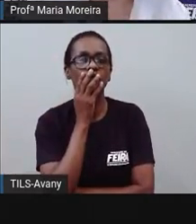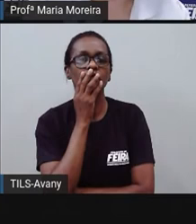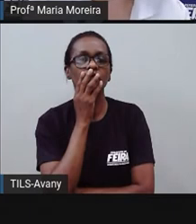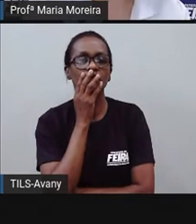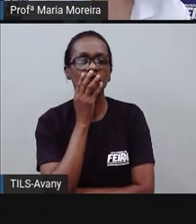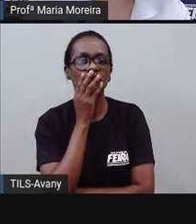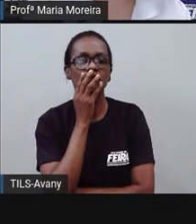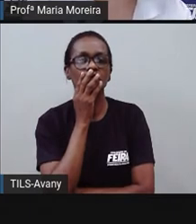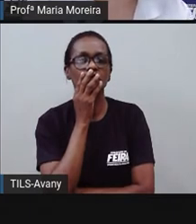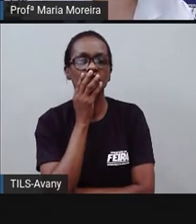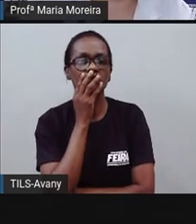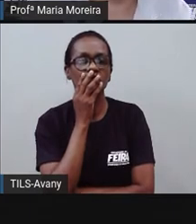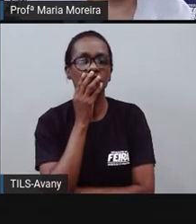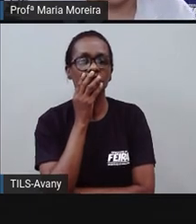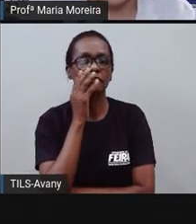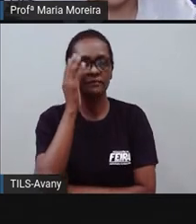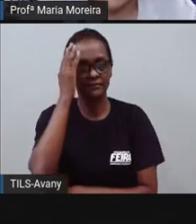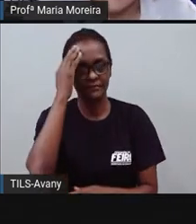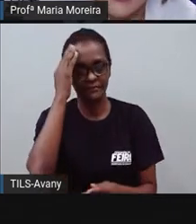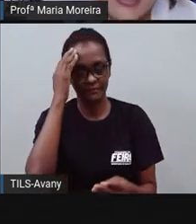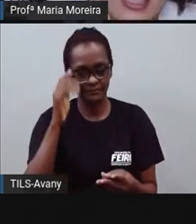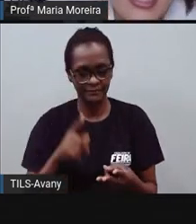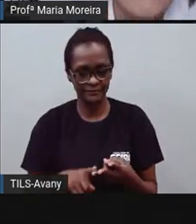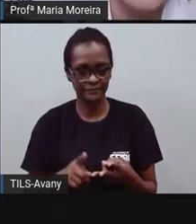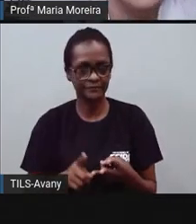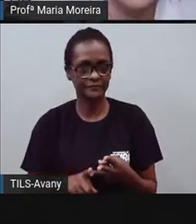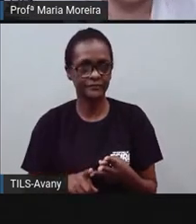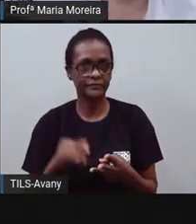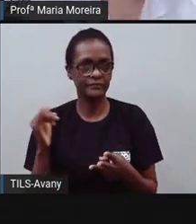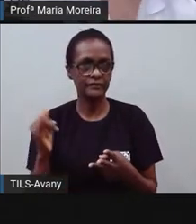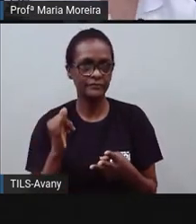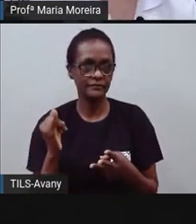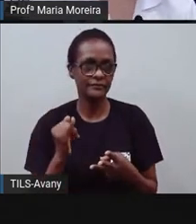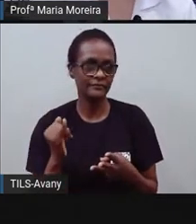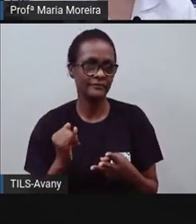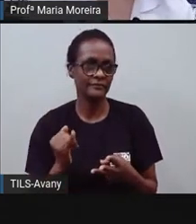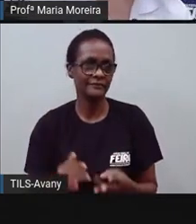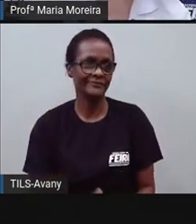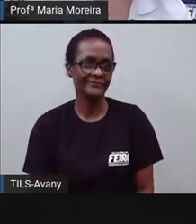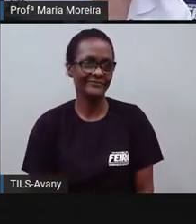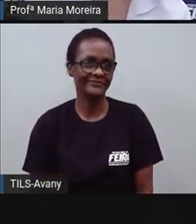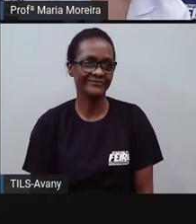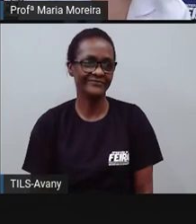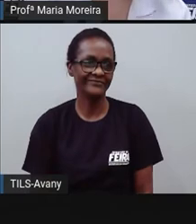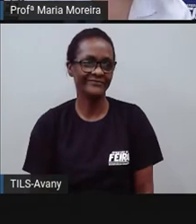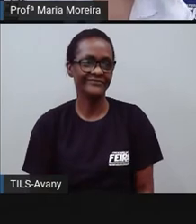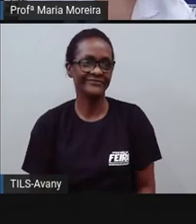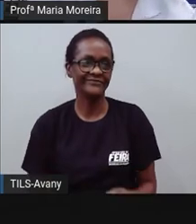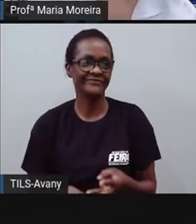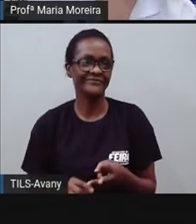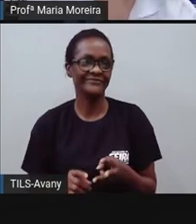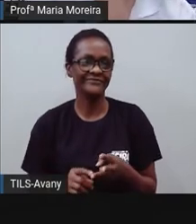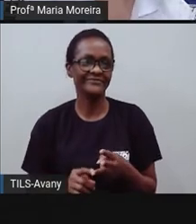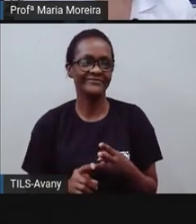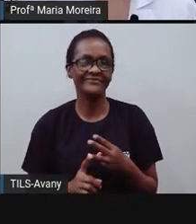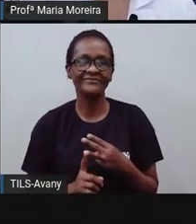né? Desculpa aí, né, pra Suzana? Somos globais. Pois é, eu vou até me arrumar aqui na cadeira, porque eu sou sick, baby.